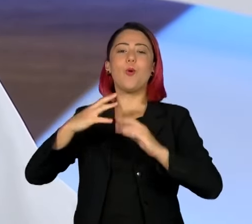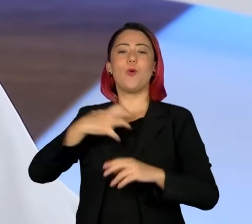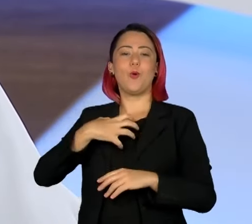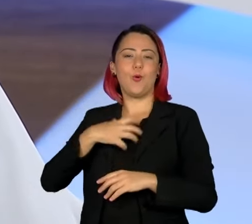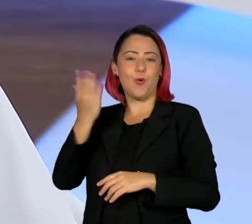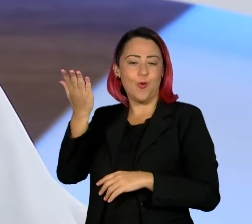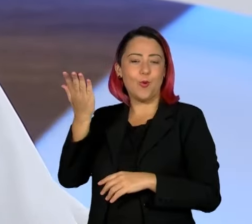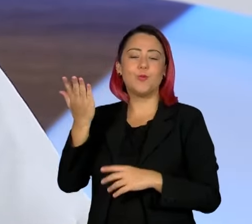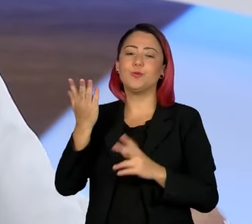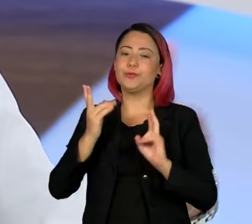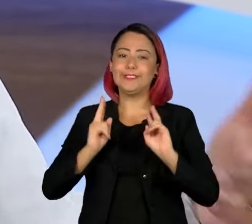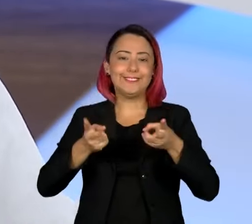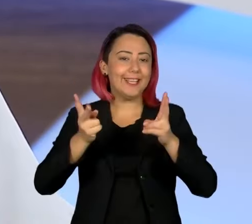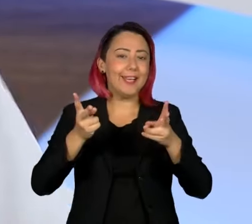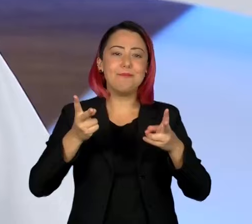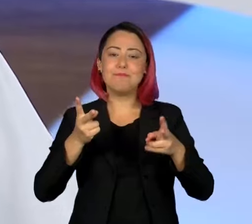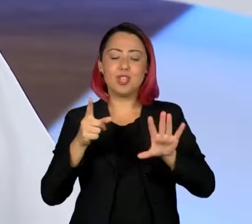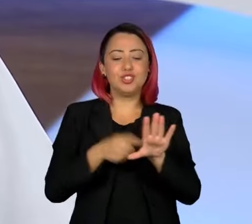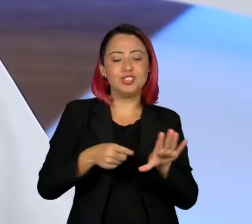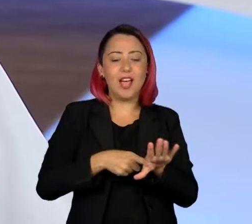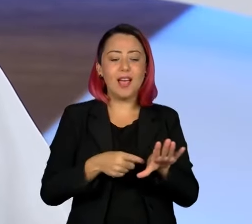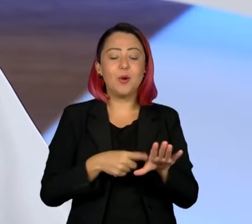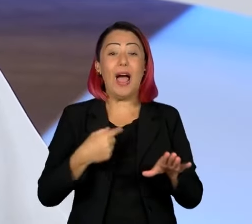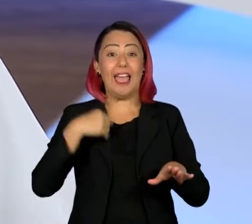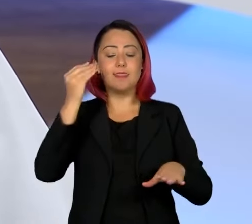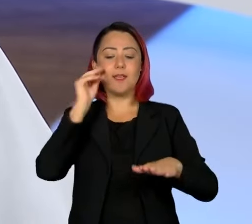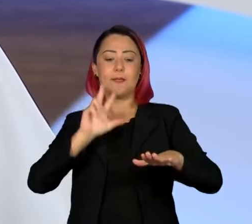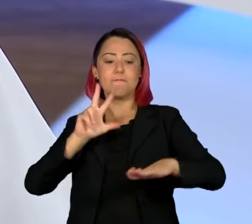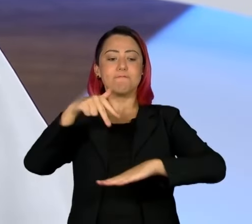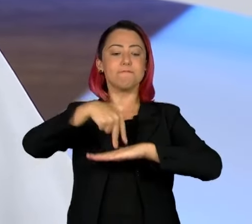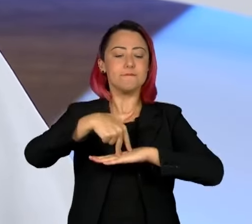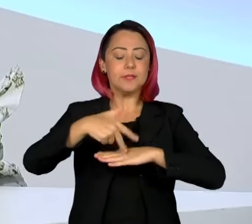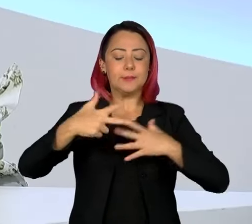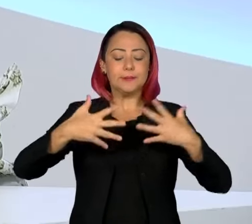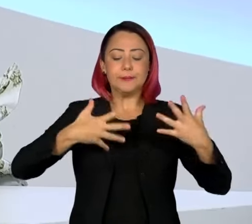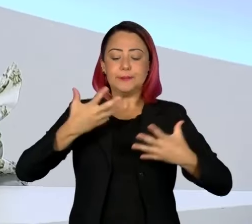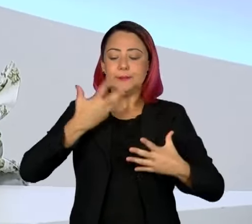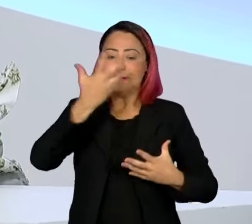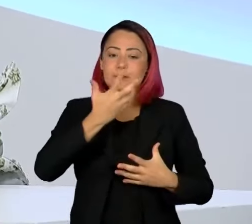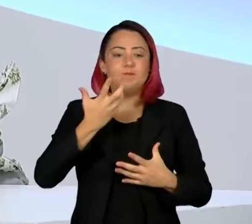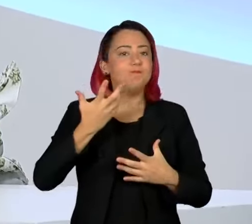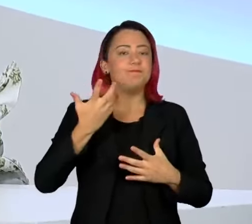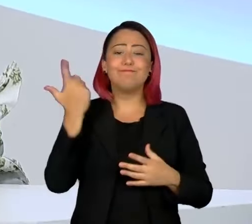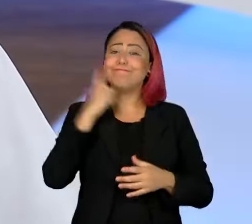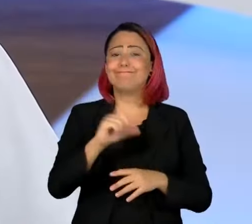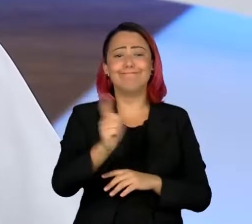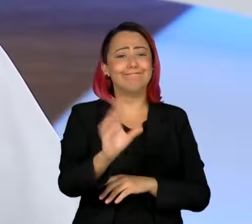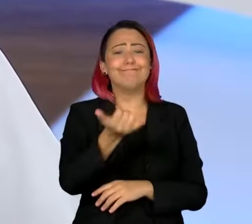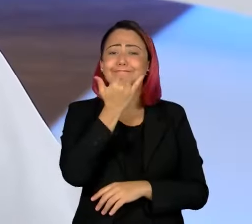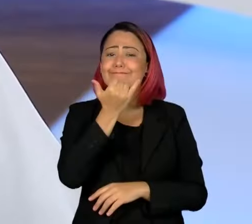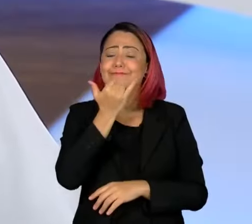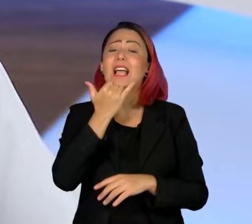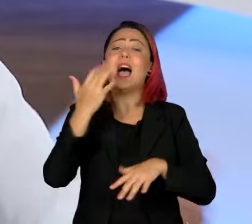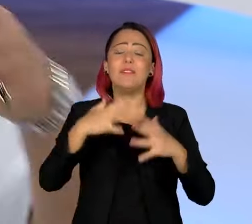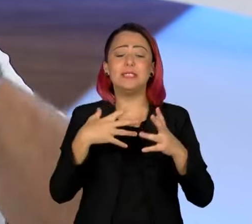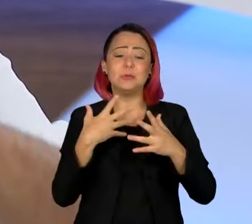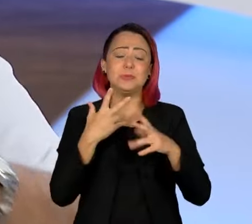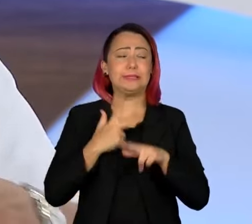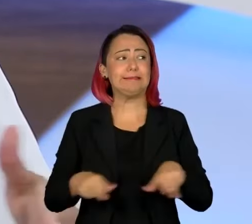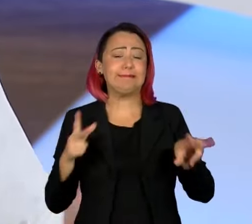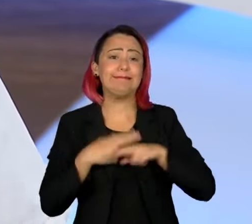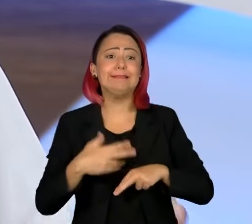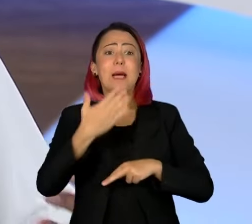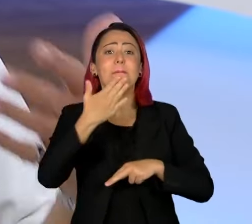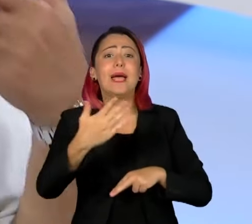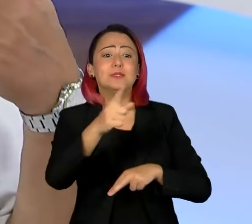e aí subir no palco e tentar ser o Sidney Magal. Eu não consigo. Eu peço, canta aí comigo, gente. Aí deixo todo mundo